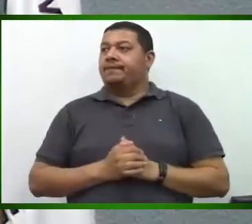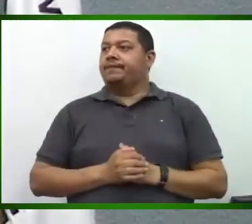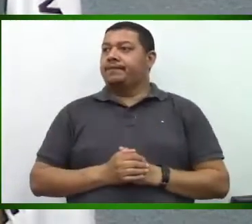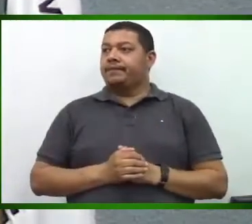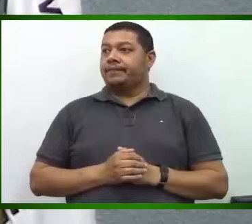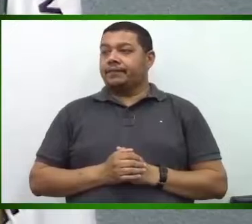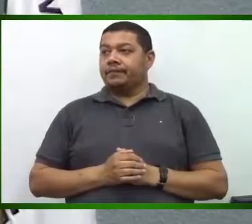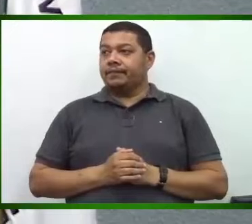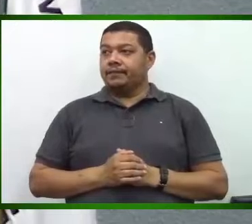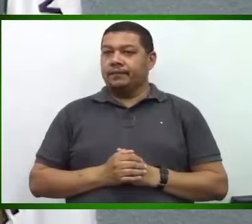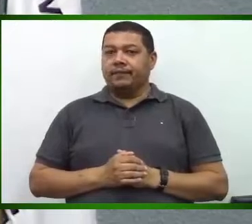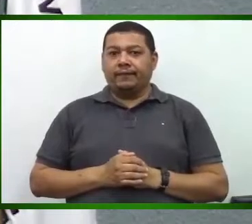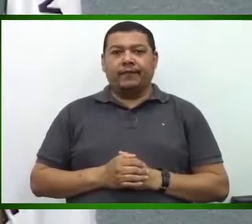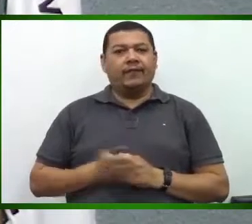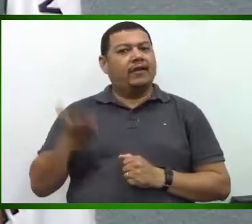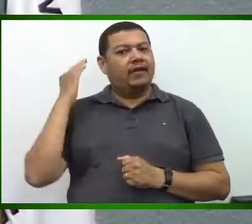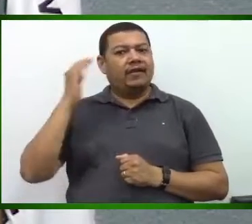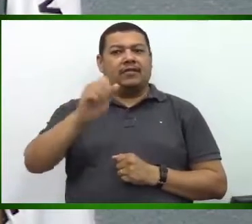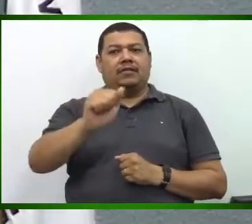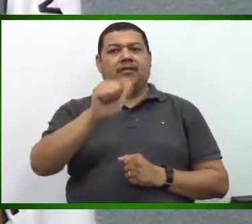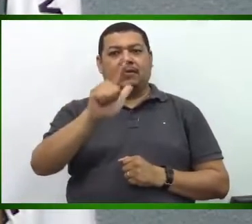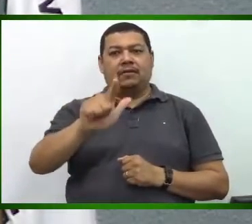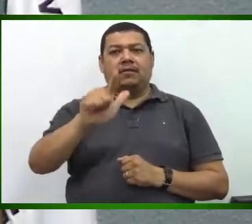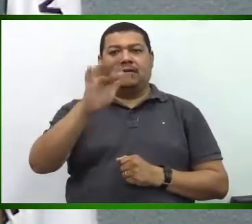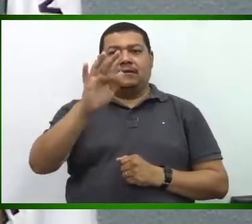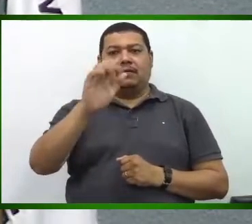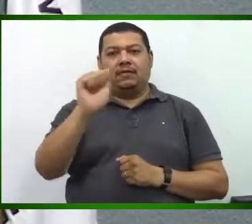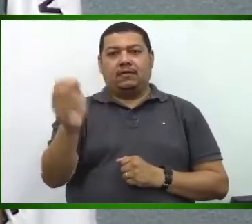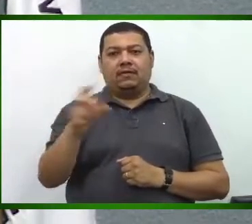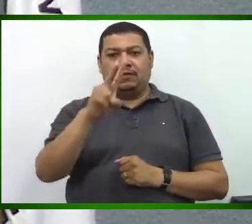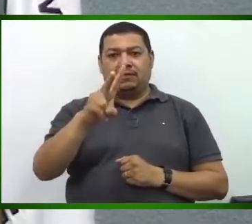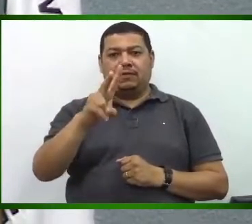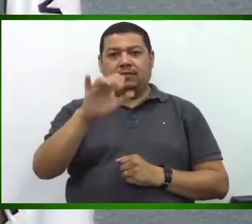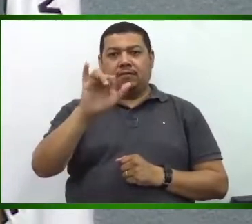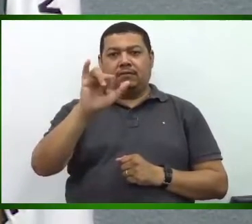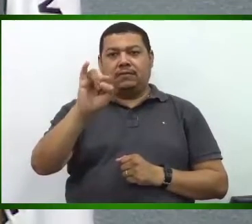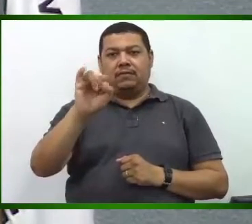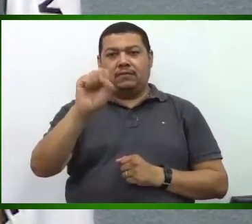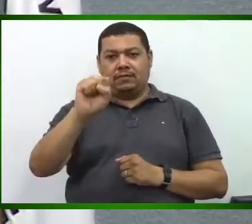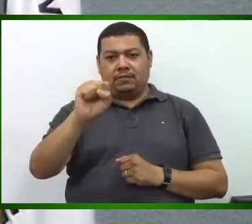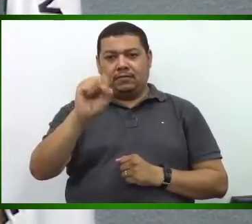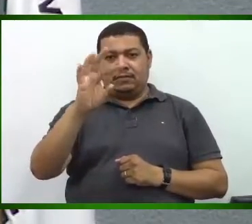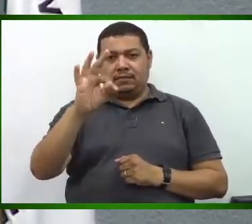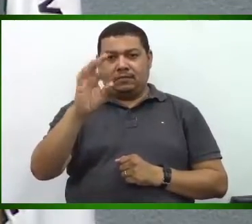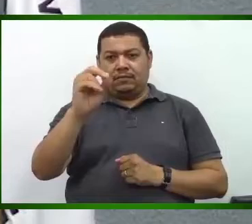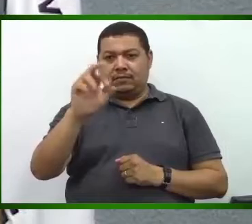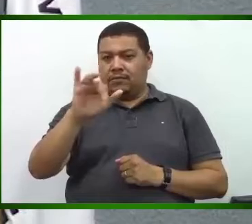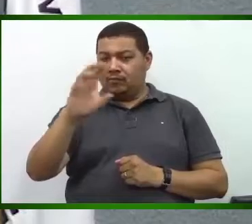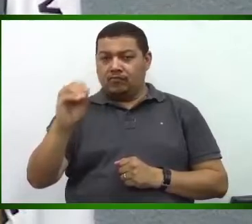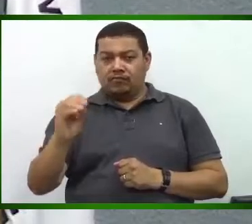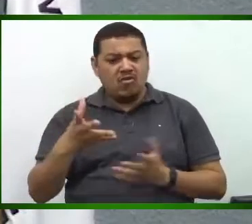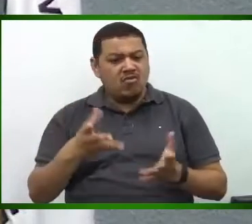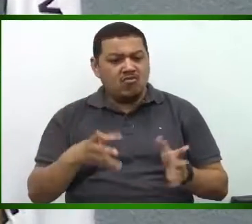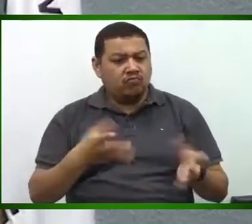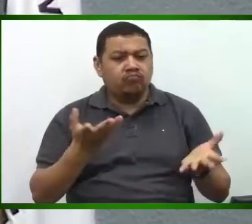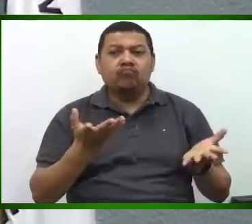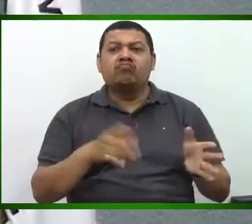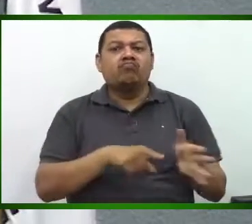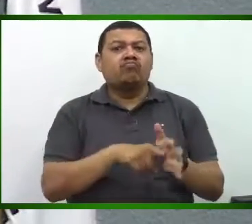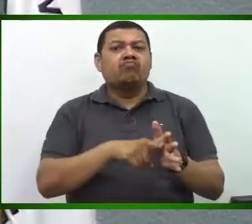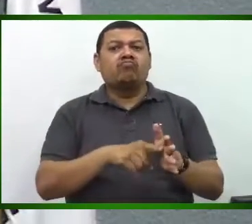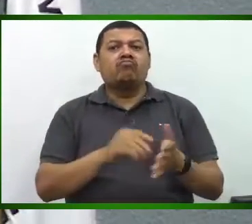Alfa Vistorias. Então eu não entendo que tenha alguma coisa de